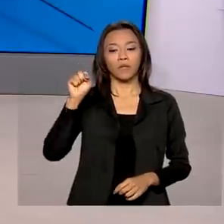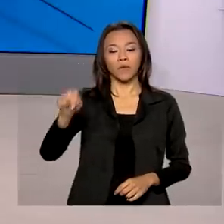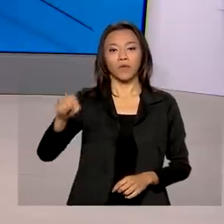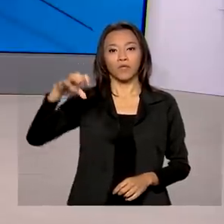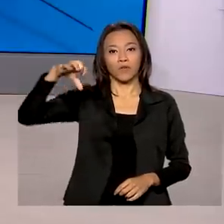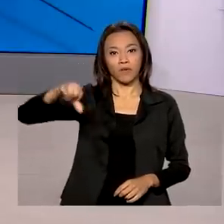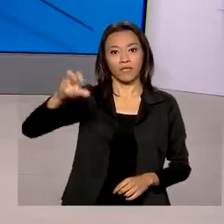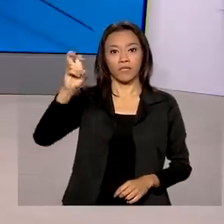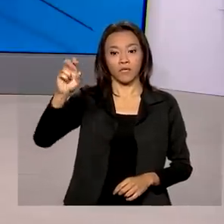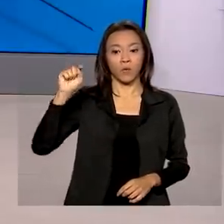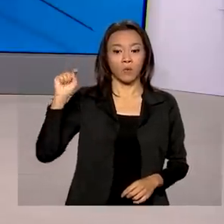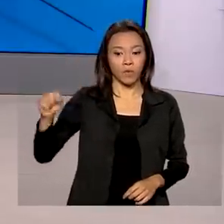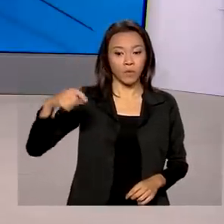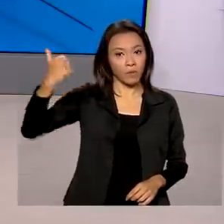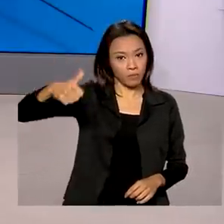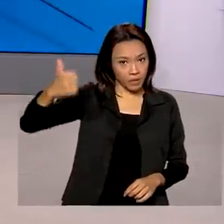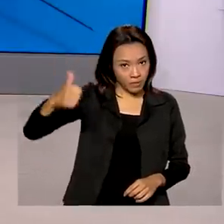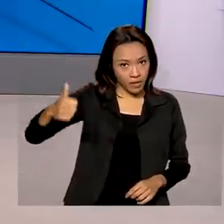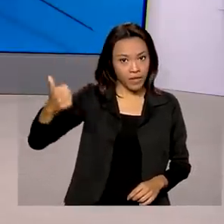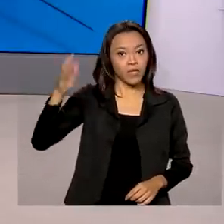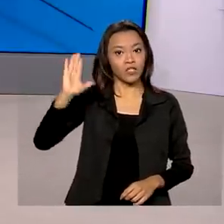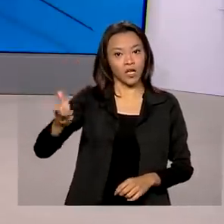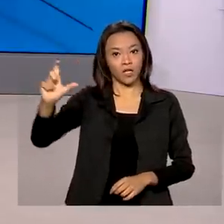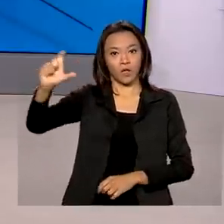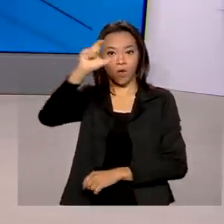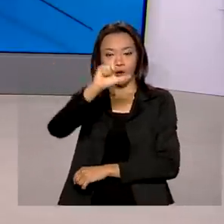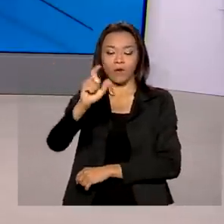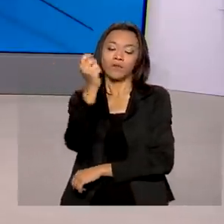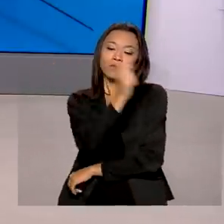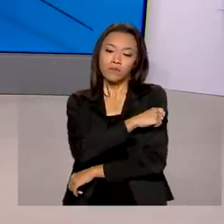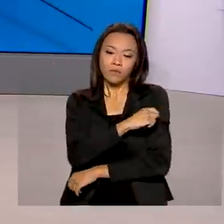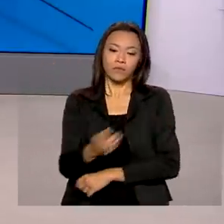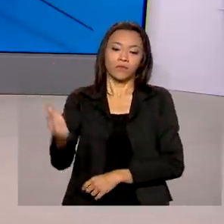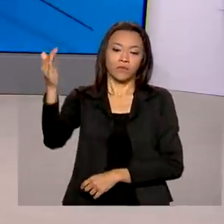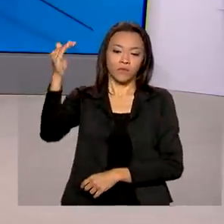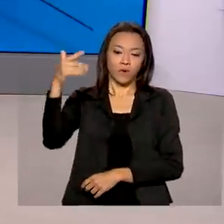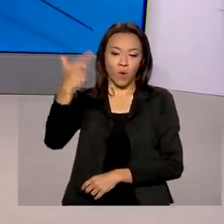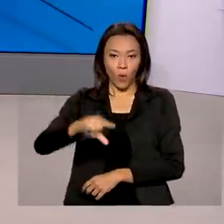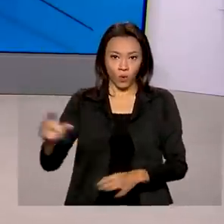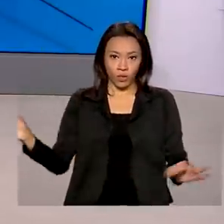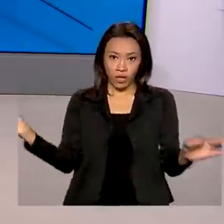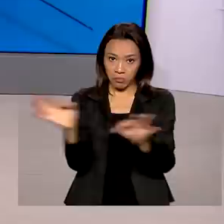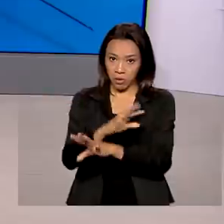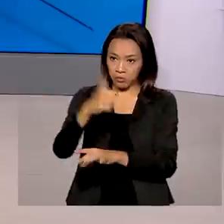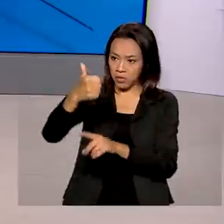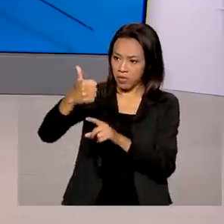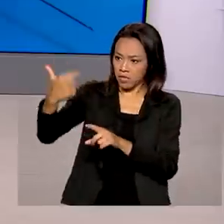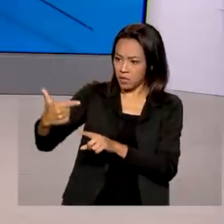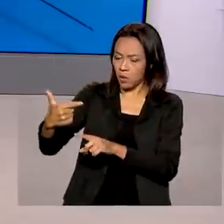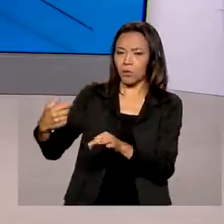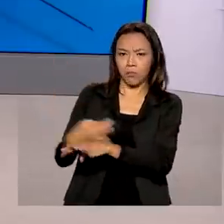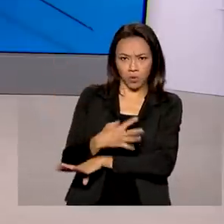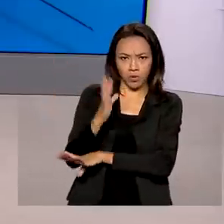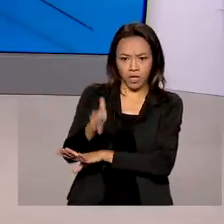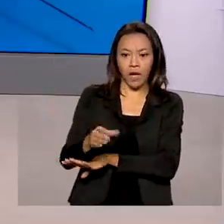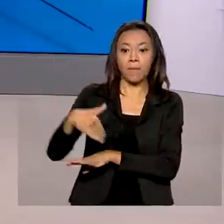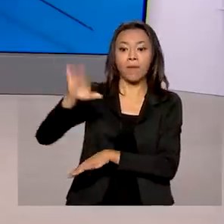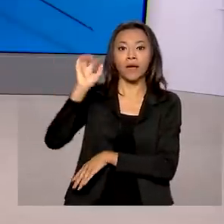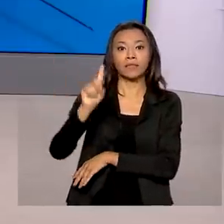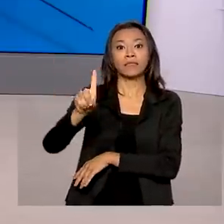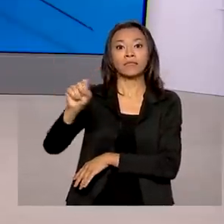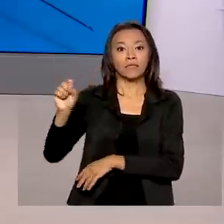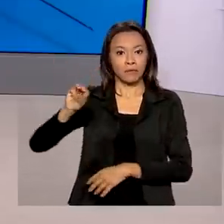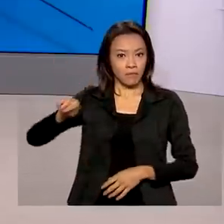mil pessoas tomaram a primeira dose. O número de brasileiros com esquema vacinal completo ultrapassa 100 milhões de